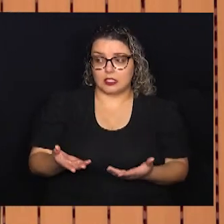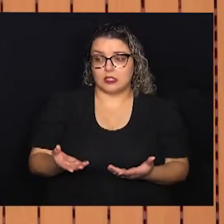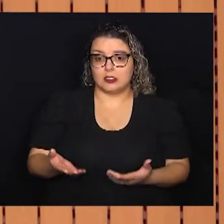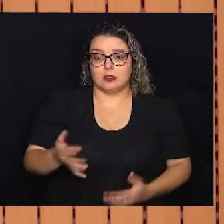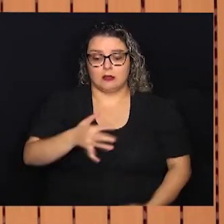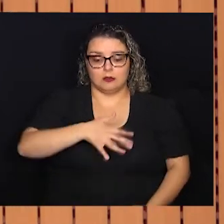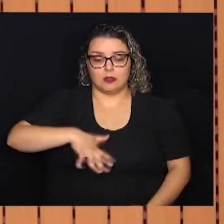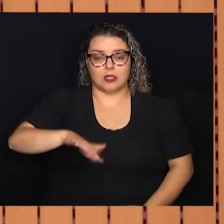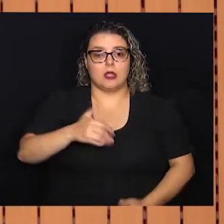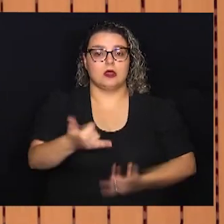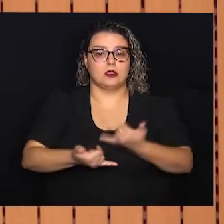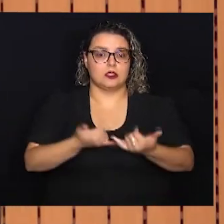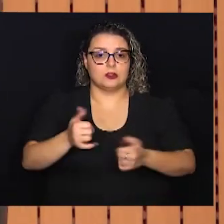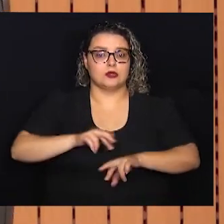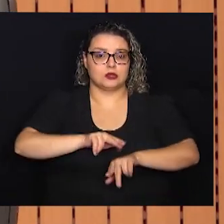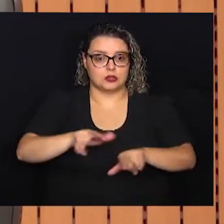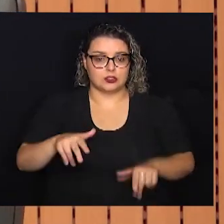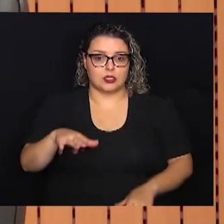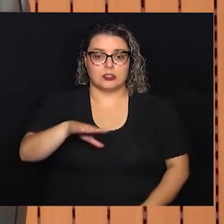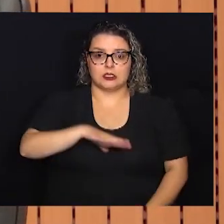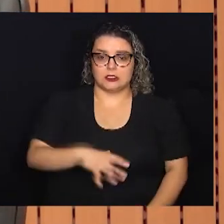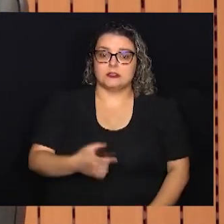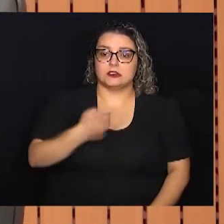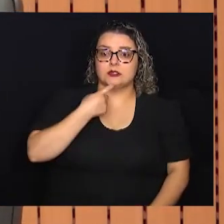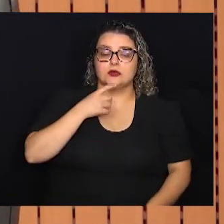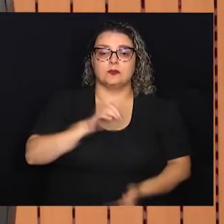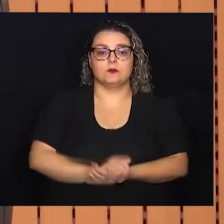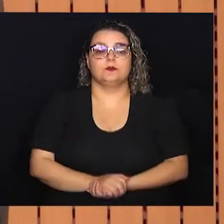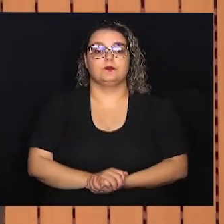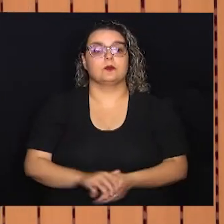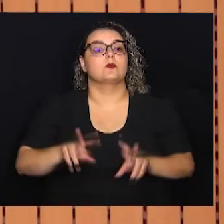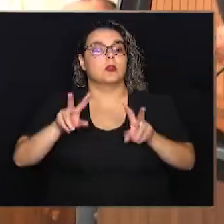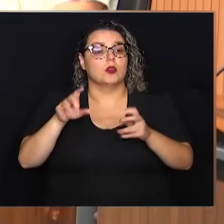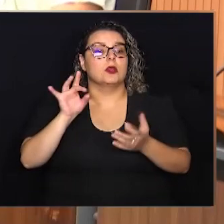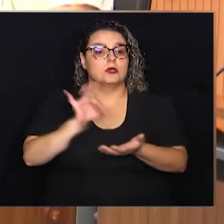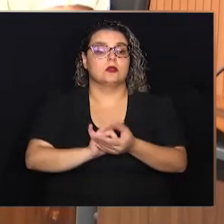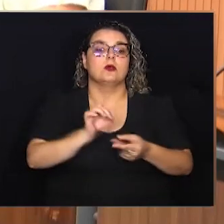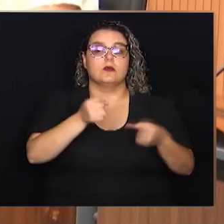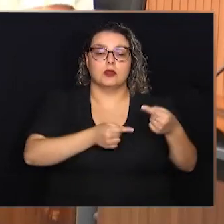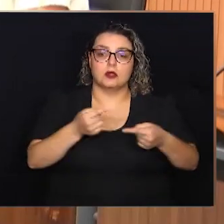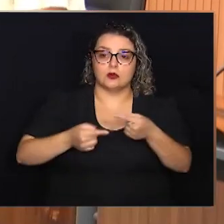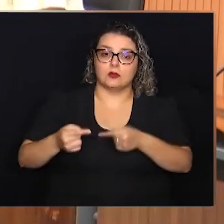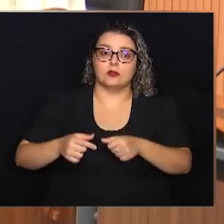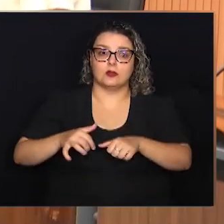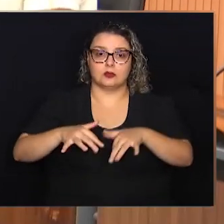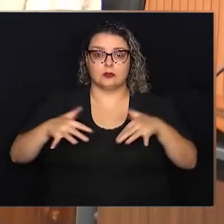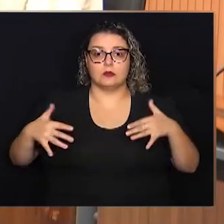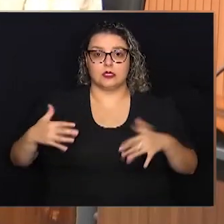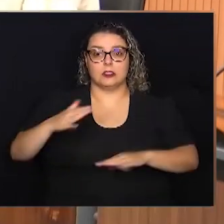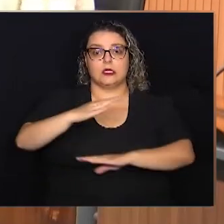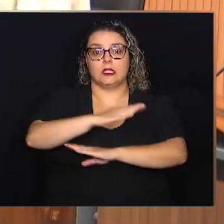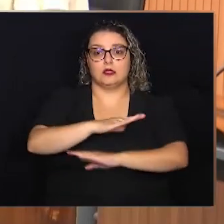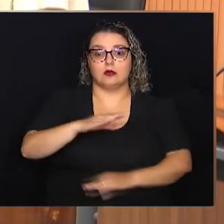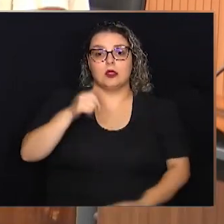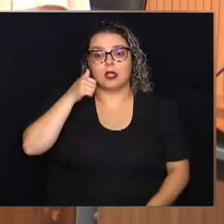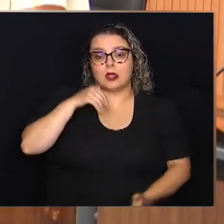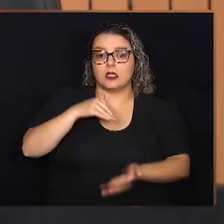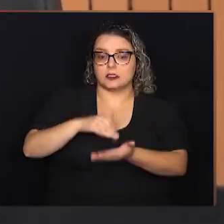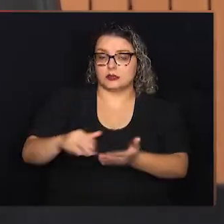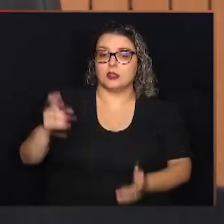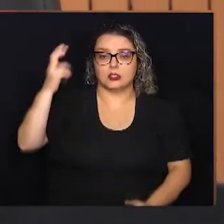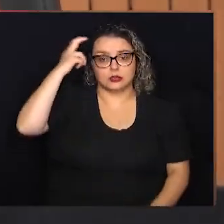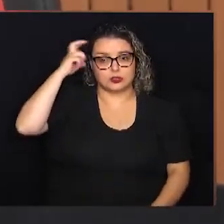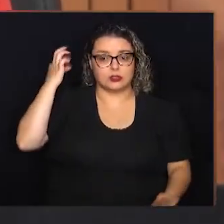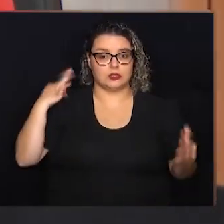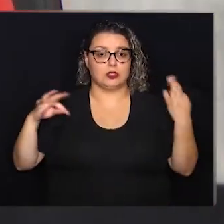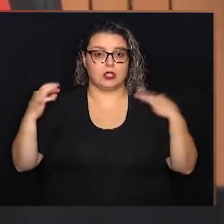inclusive, que passam pela área de jogos aqui no município de Campinas. O assunto, de fato, foi muito debatido no plenário da Câmara.